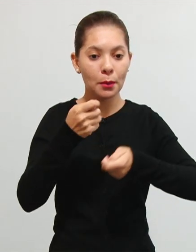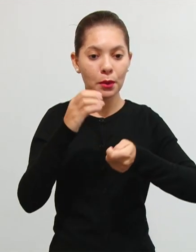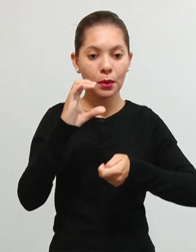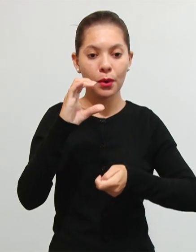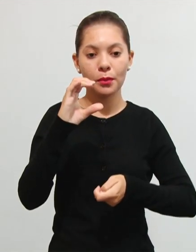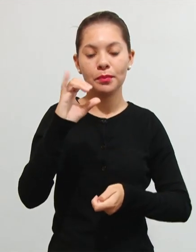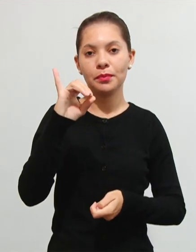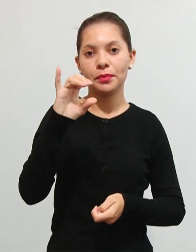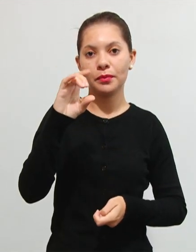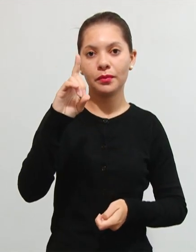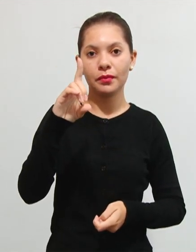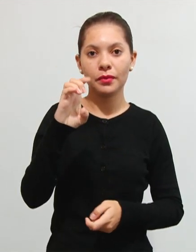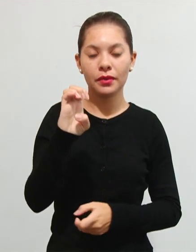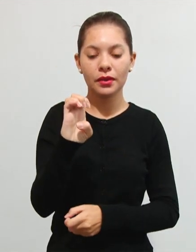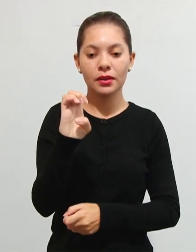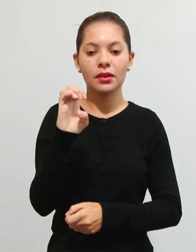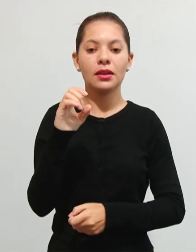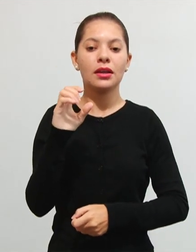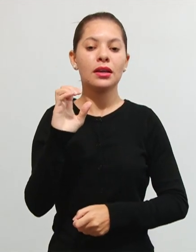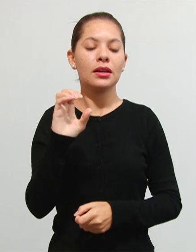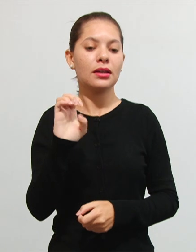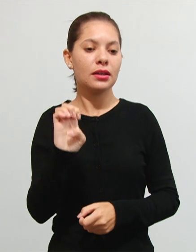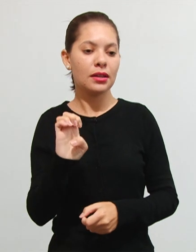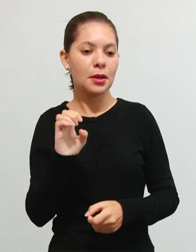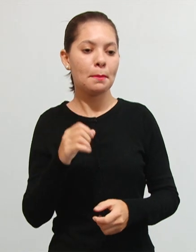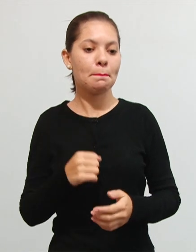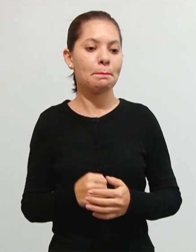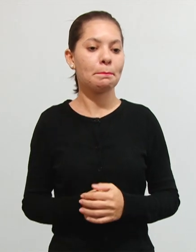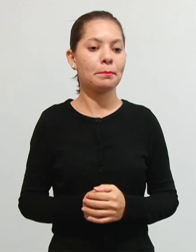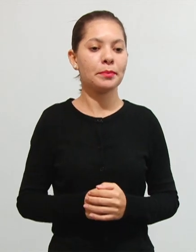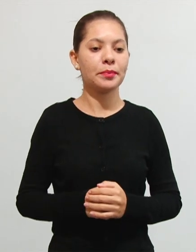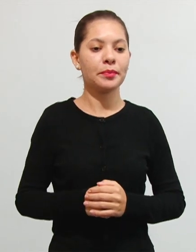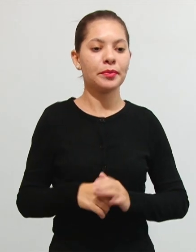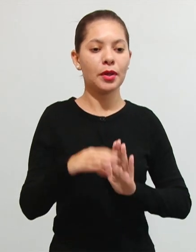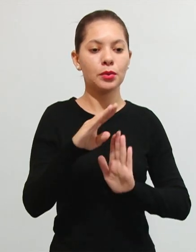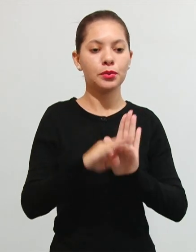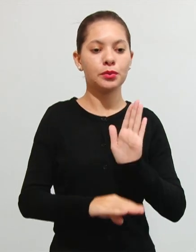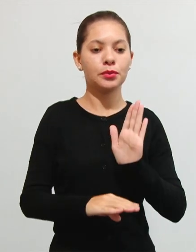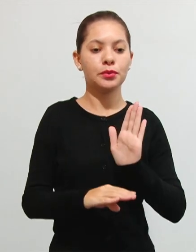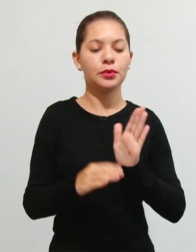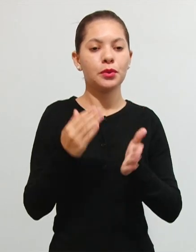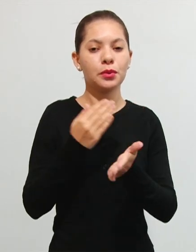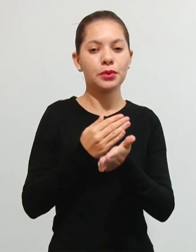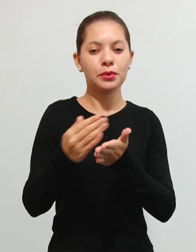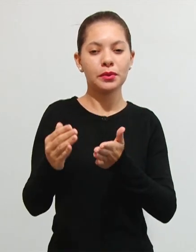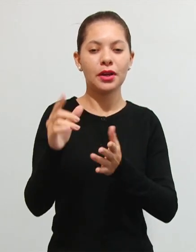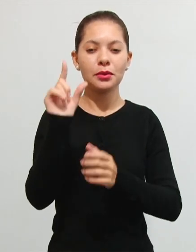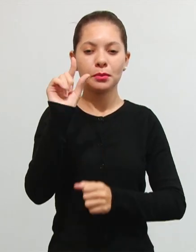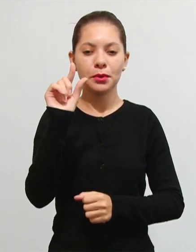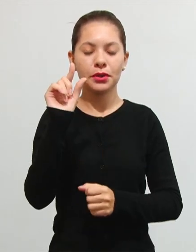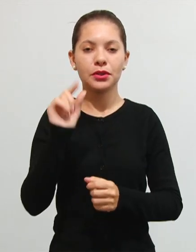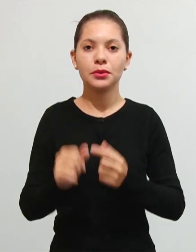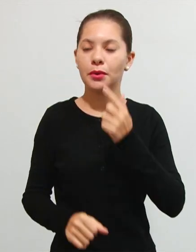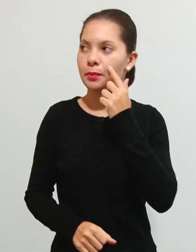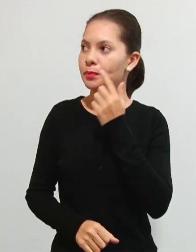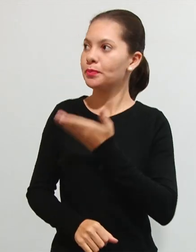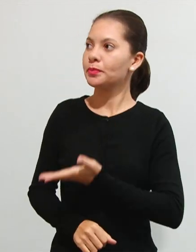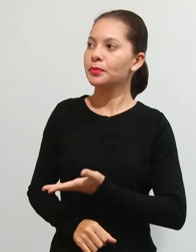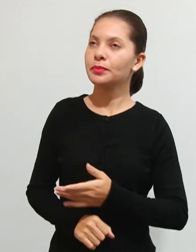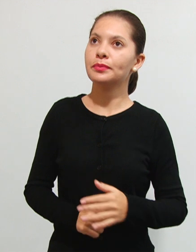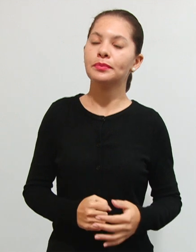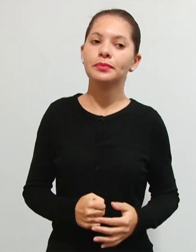e as contribuições corporativas vamos dar continuidade falar mais um pouquinho trouxe aqui